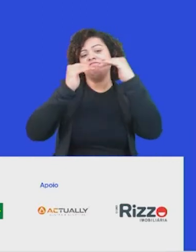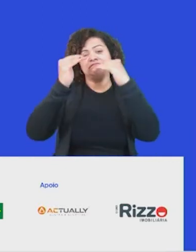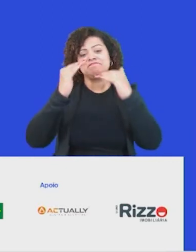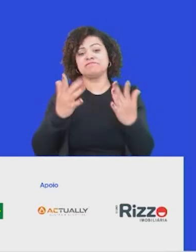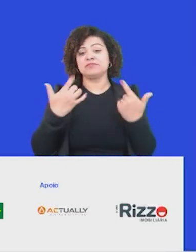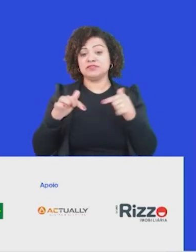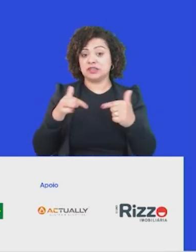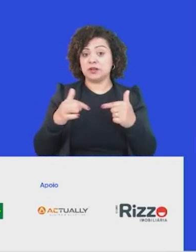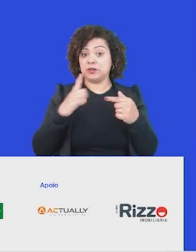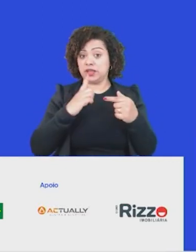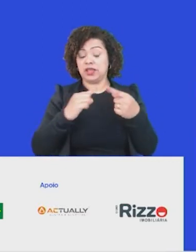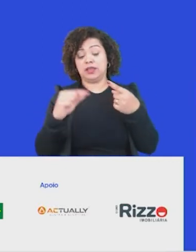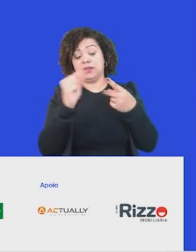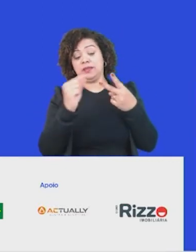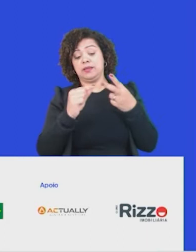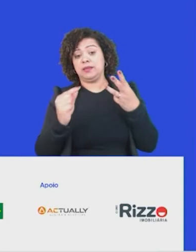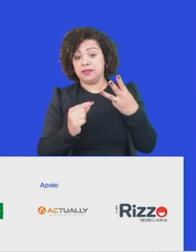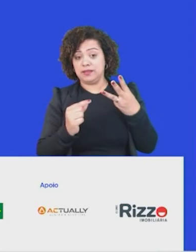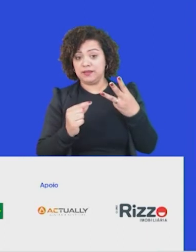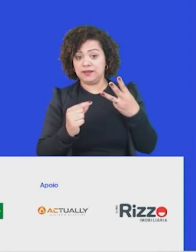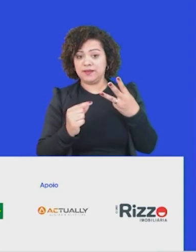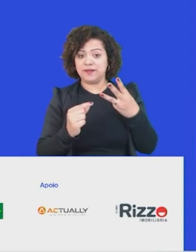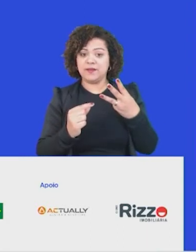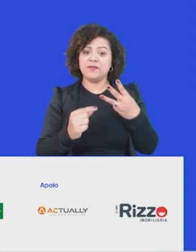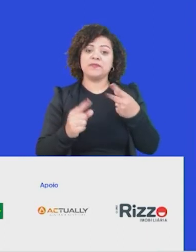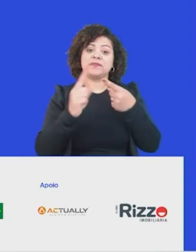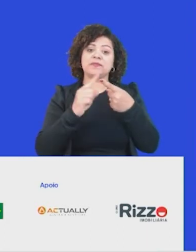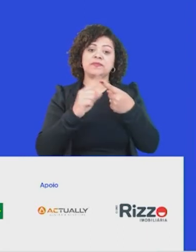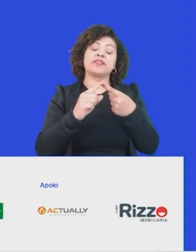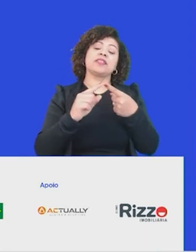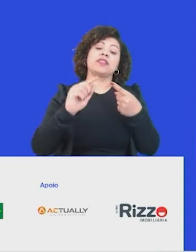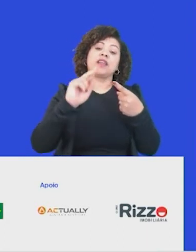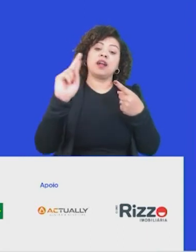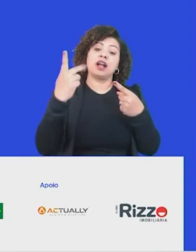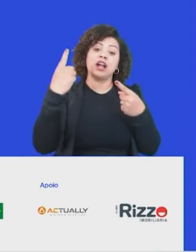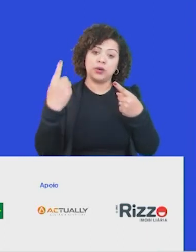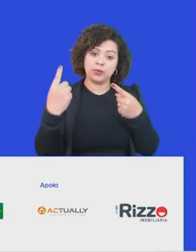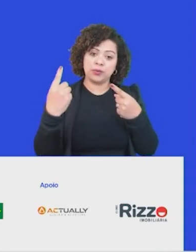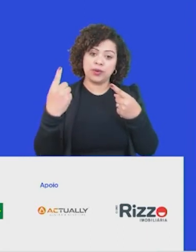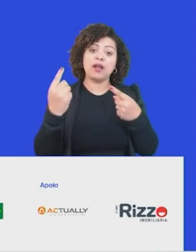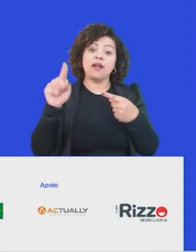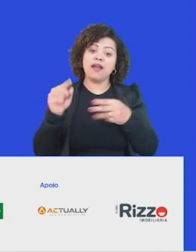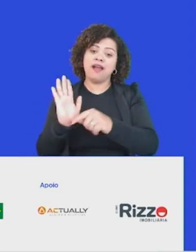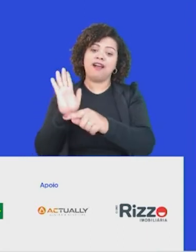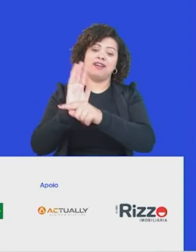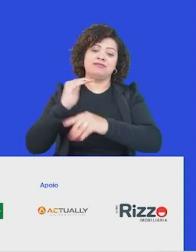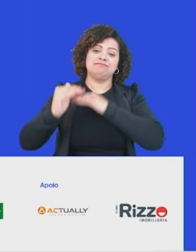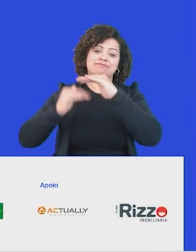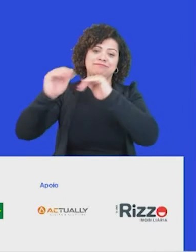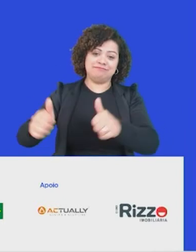três grandes pilares, que é a inovação H1, que é aquela que melhora o negócio que já existe, o Business